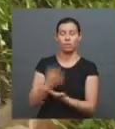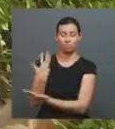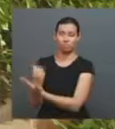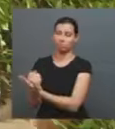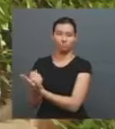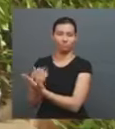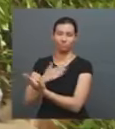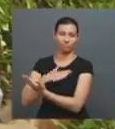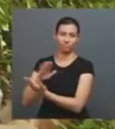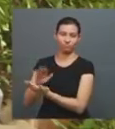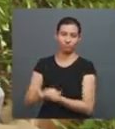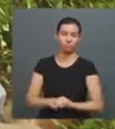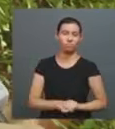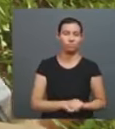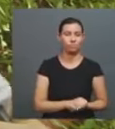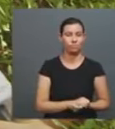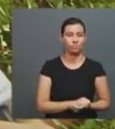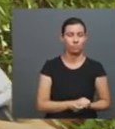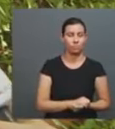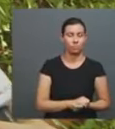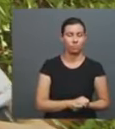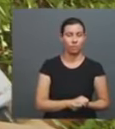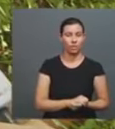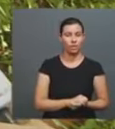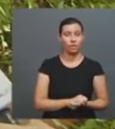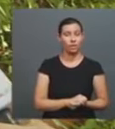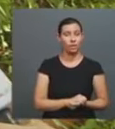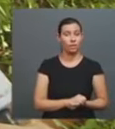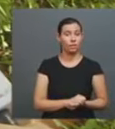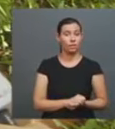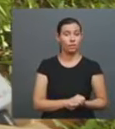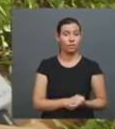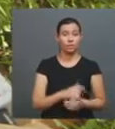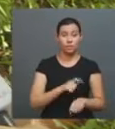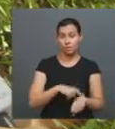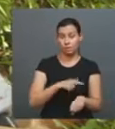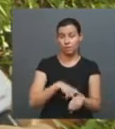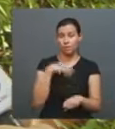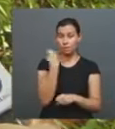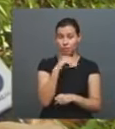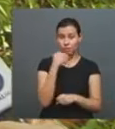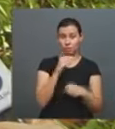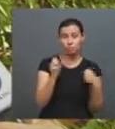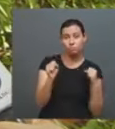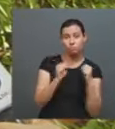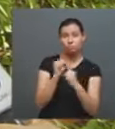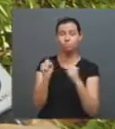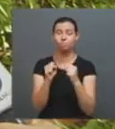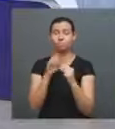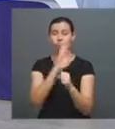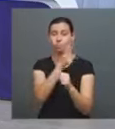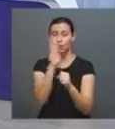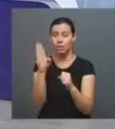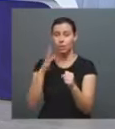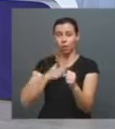um pouco. Eu tenho a oportunidade, eu corro para a biblioteca e vejo se tem o livro impresso, prefiro muito mais do que ler o digital.